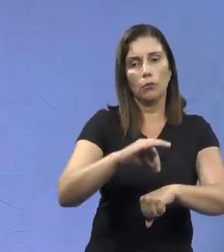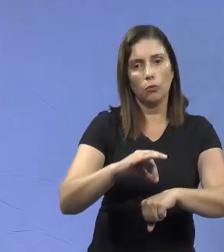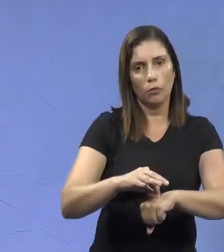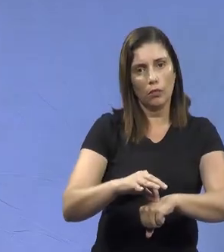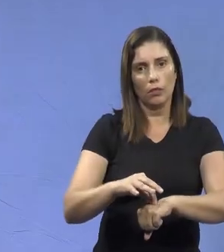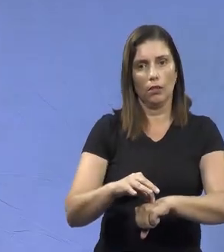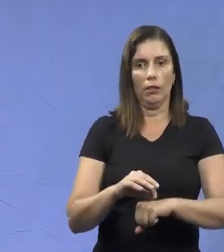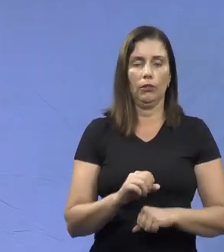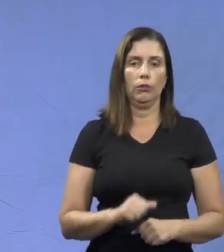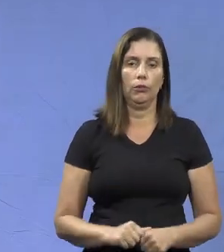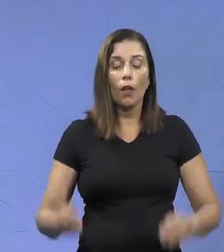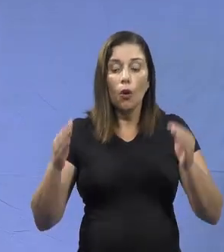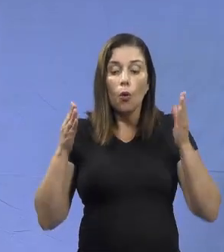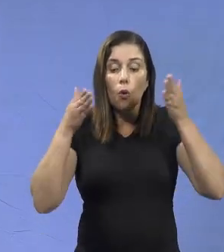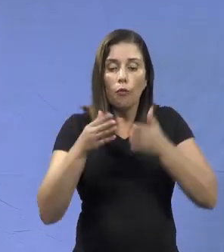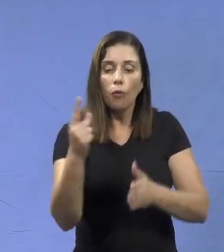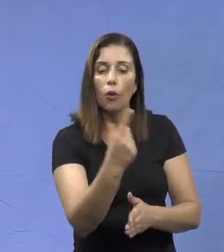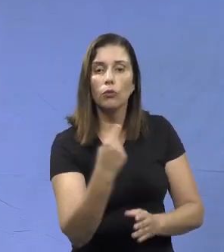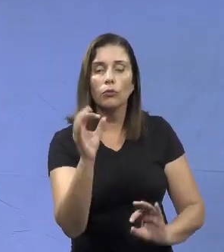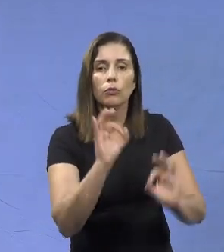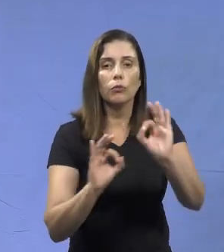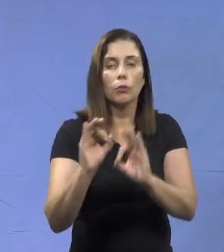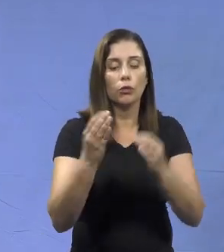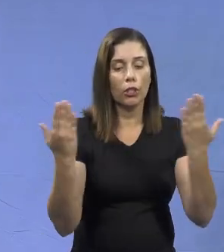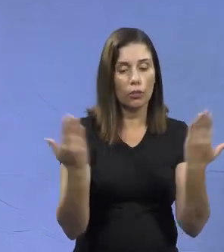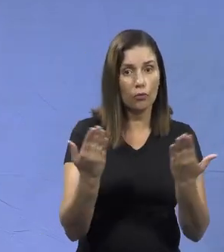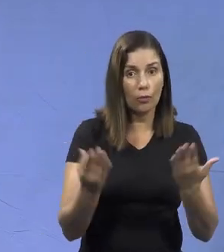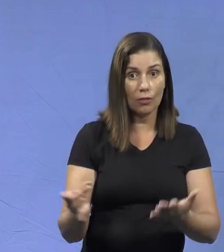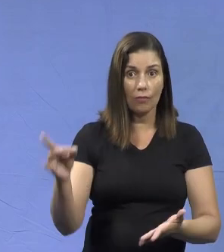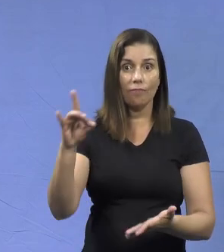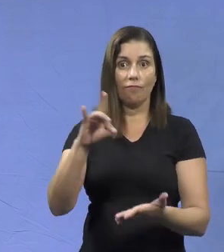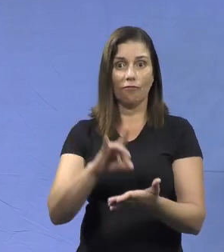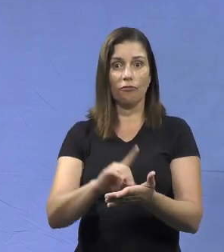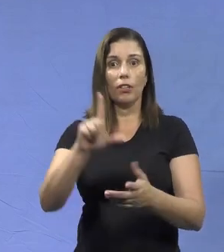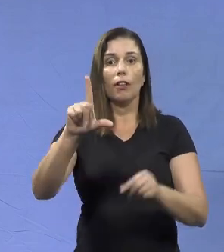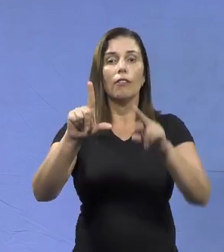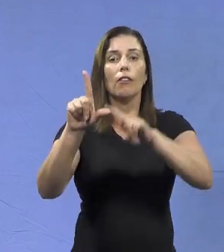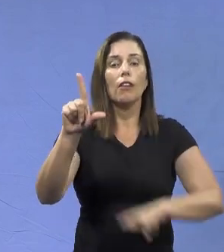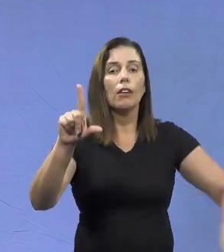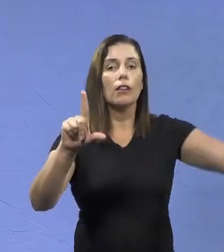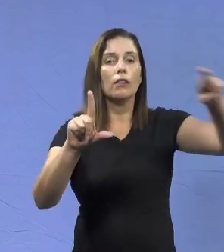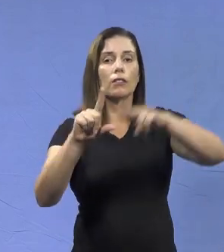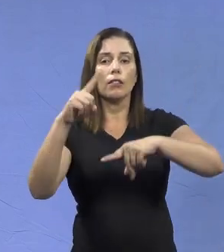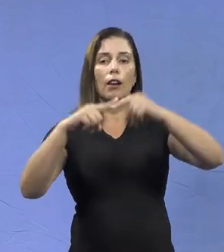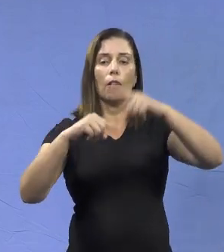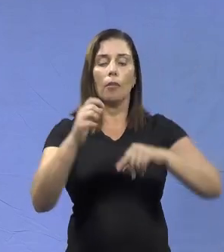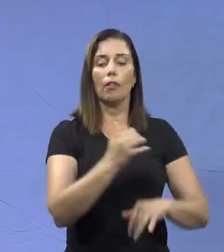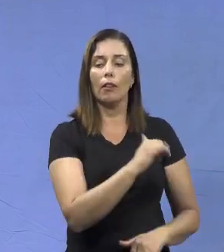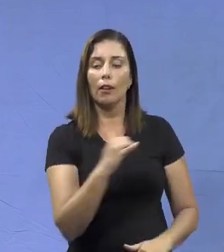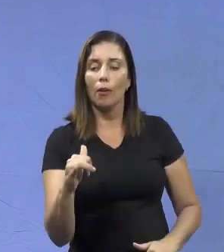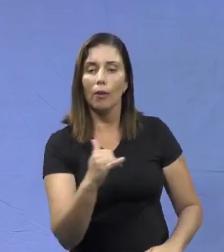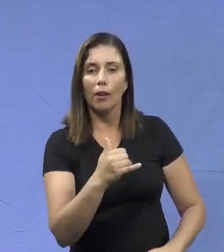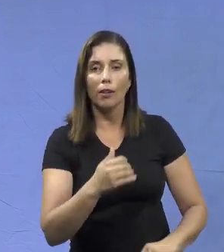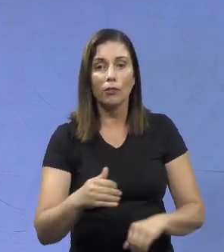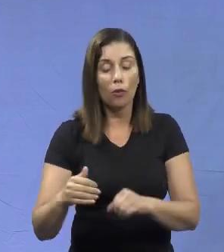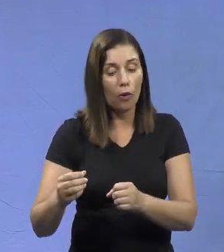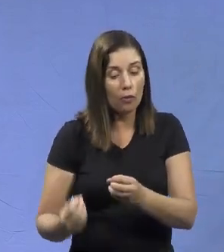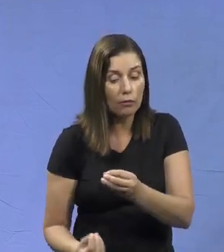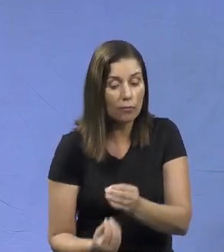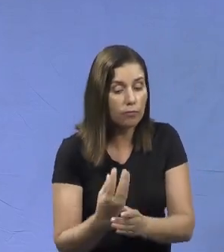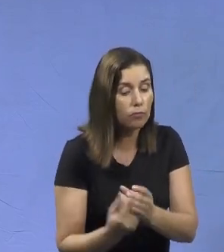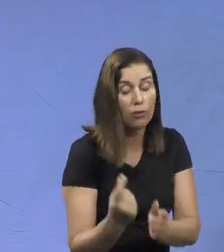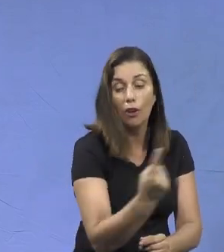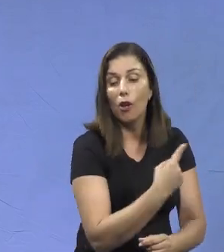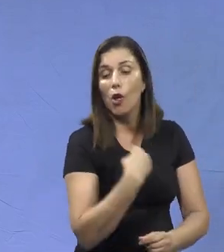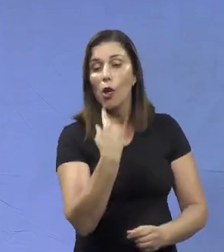insetos. O foco do nosso projeto hoje, ele é realmente reciclar todo esse material eletrônico que é produzido e gerado por todos